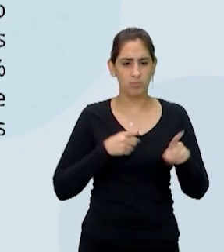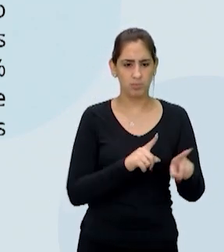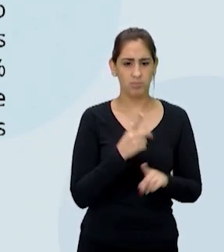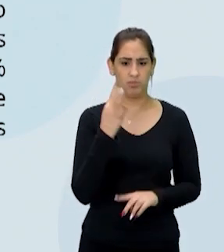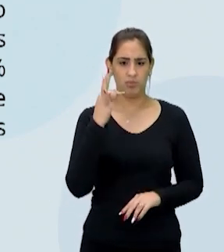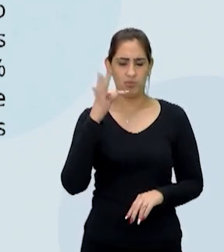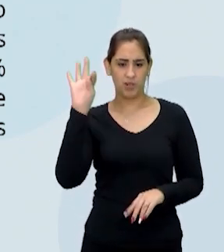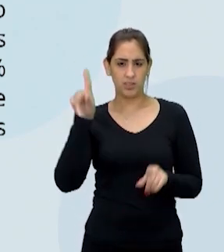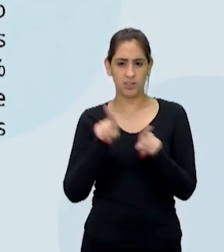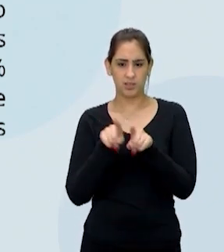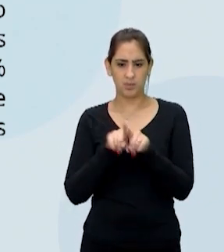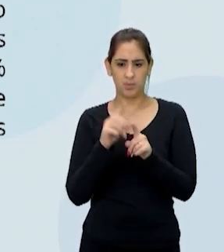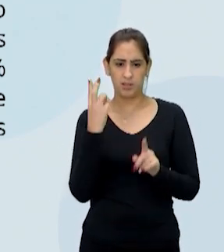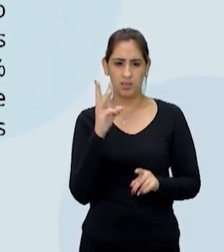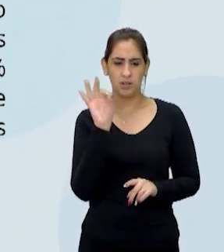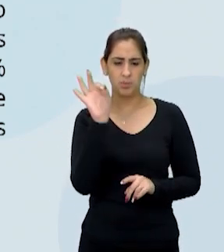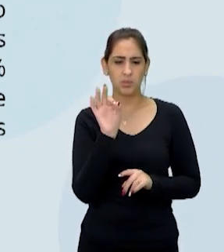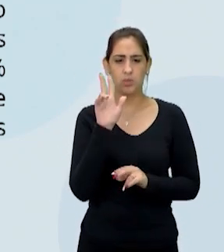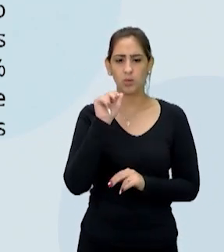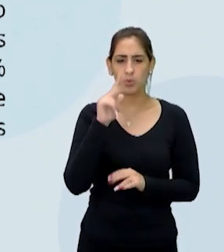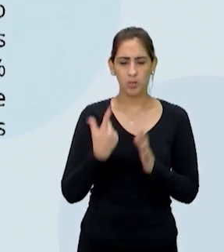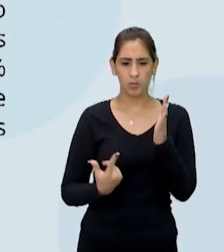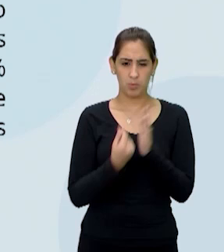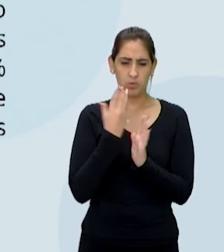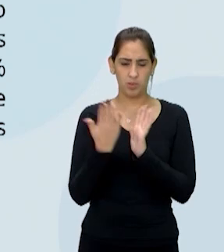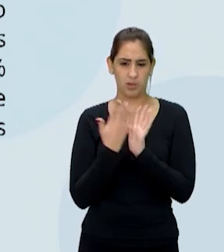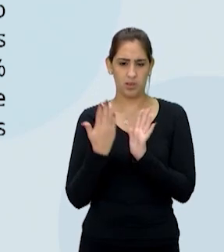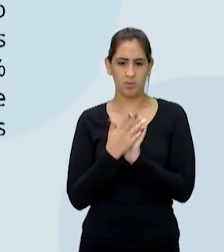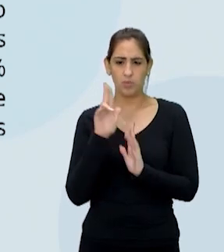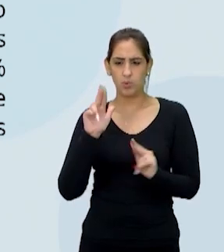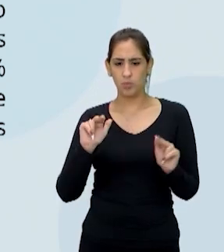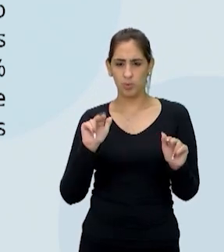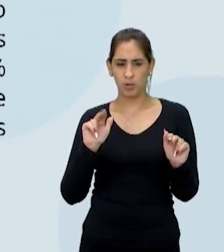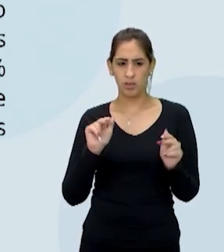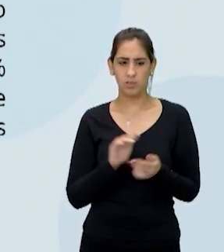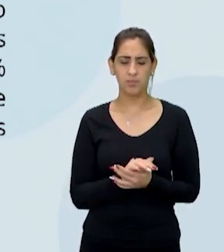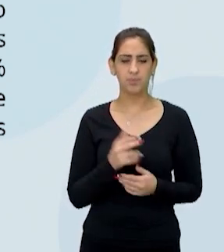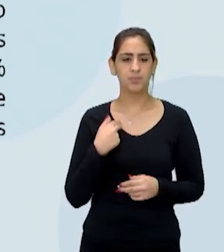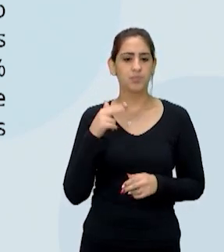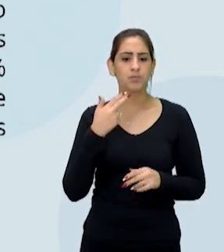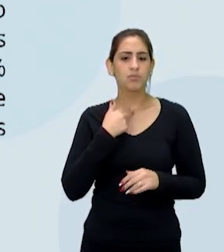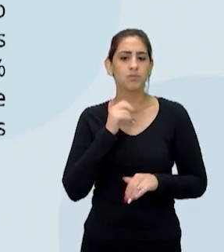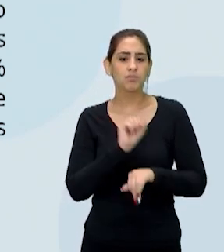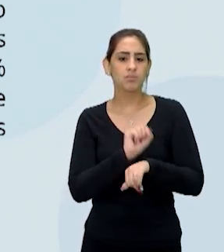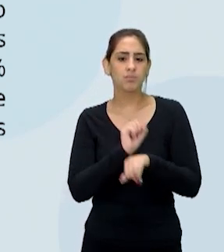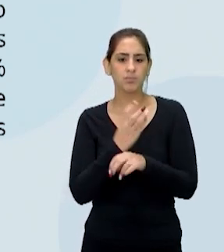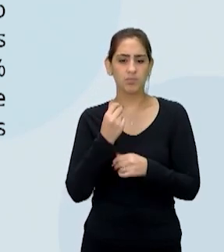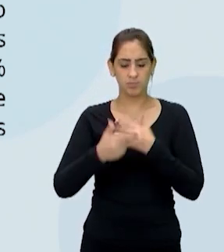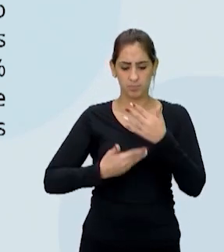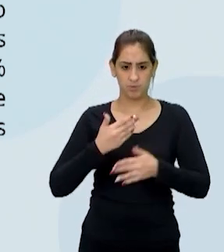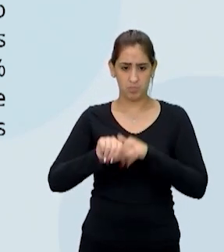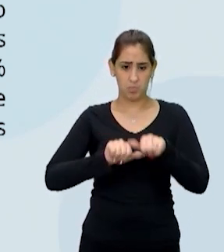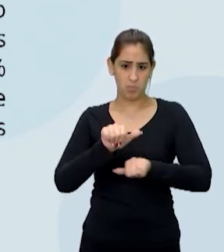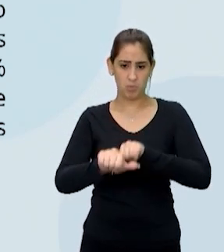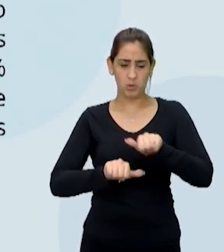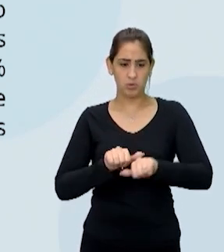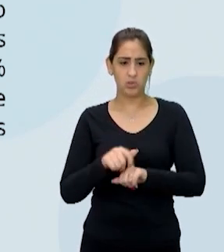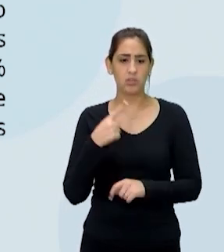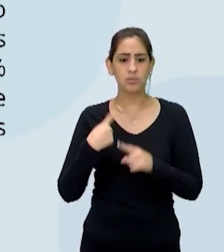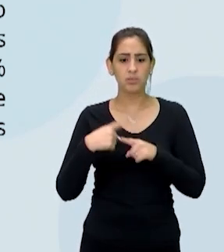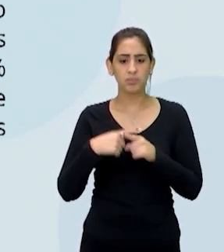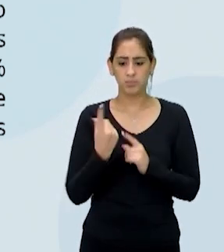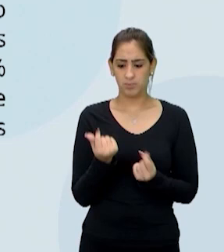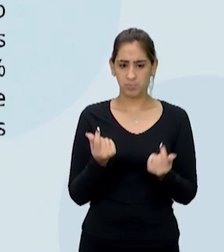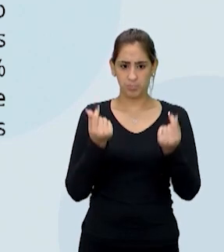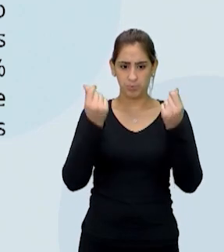30% da população nunca comprou um livro sequer. Não se pode esperar muito que esse quadro mude, principalmente se os